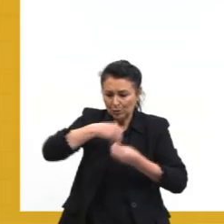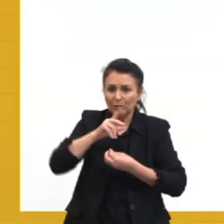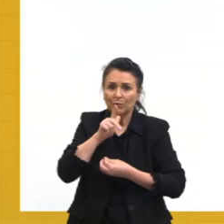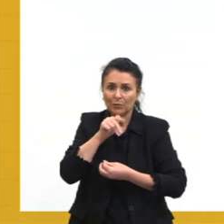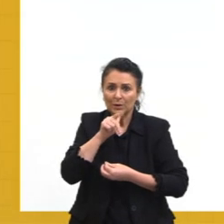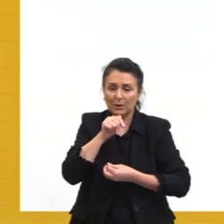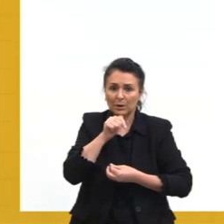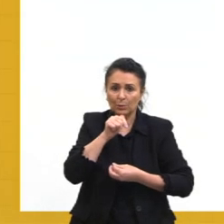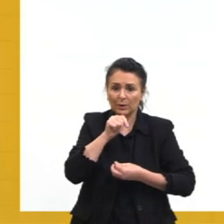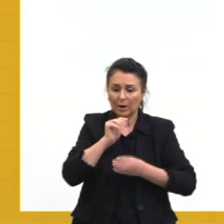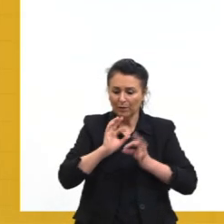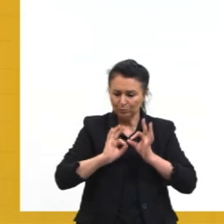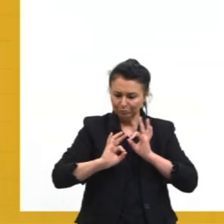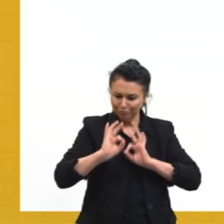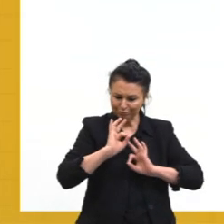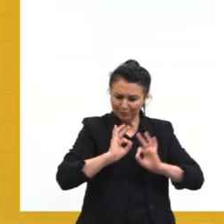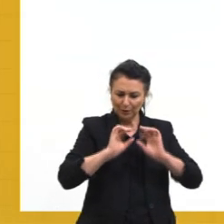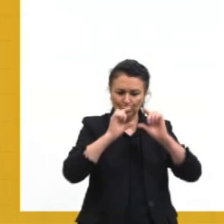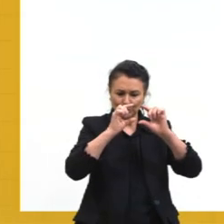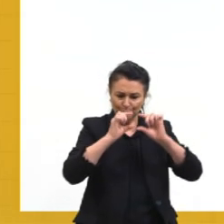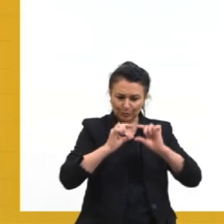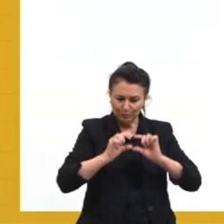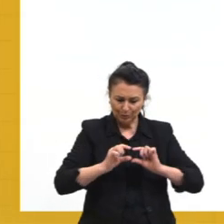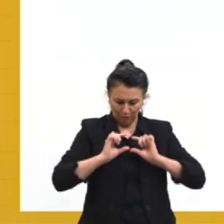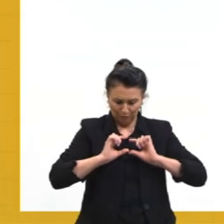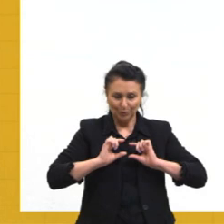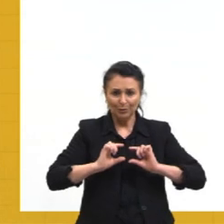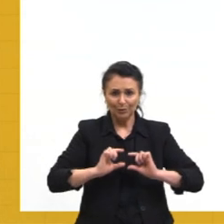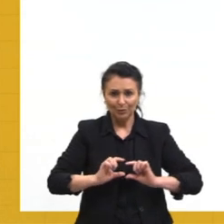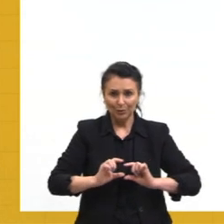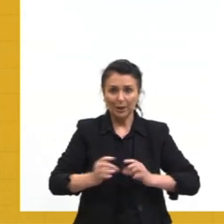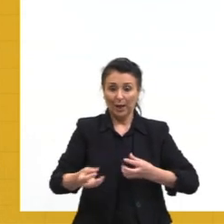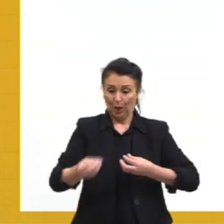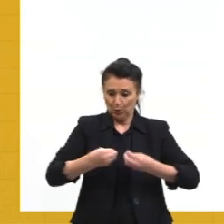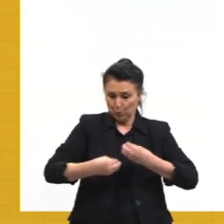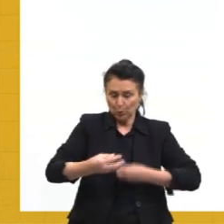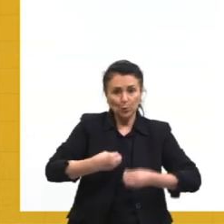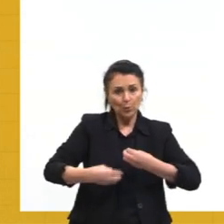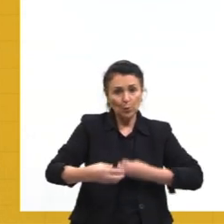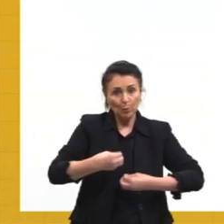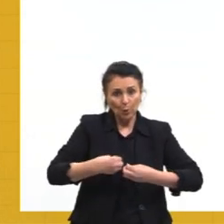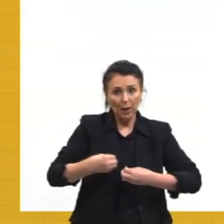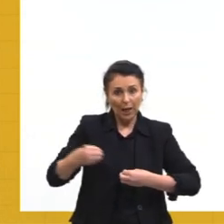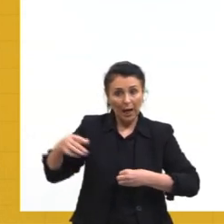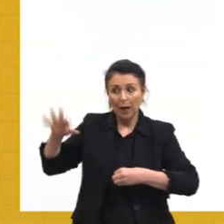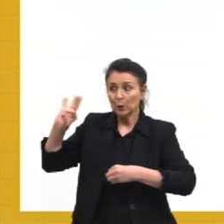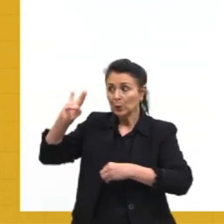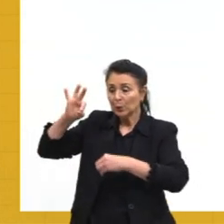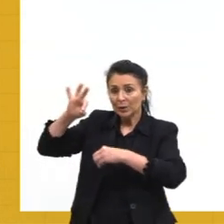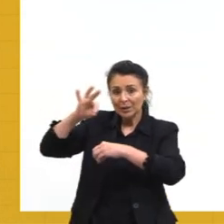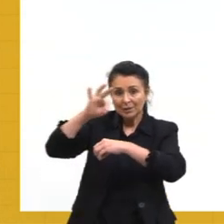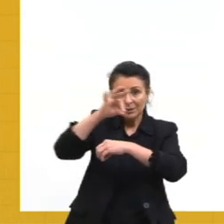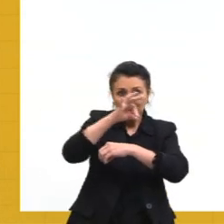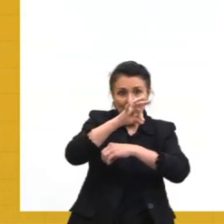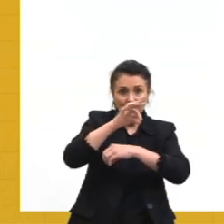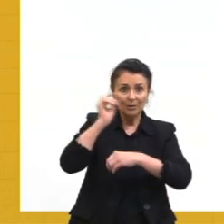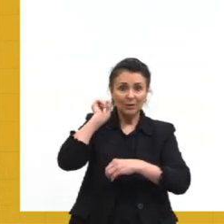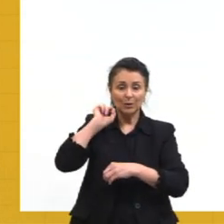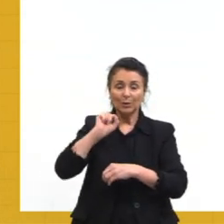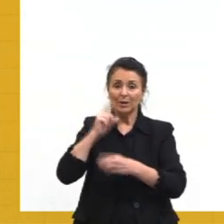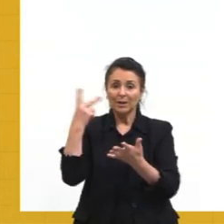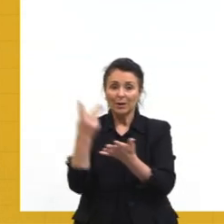Daí vai montando o quebra-cabeça. Vai se acumular no intestino do inseto. Como é que vai se